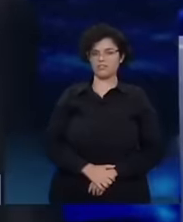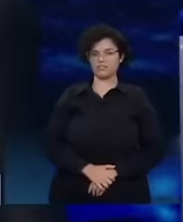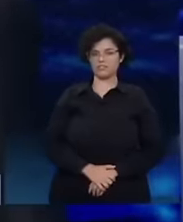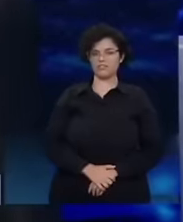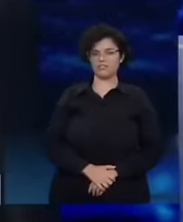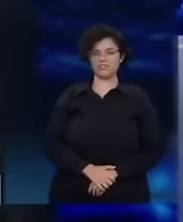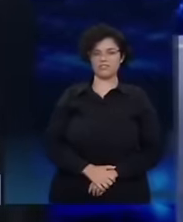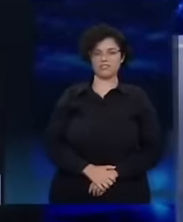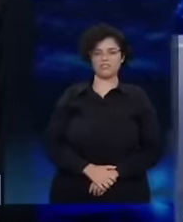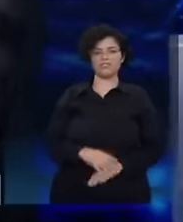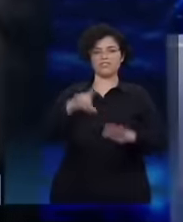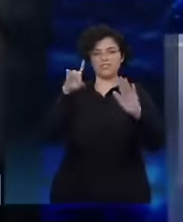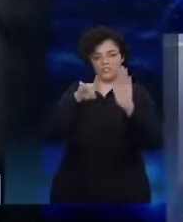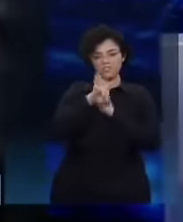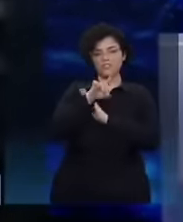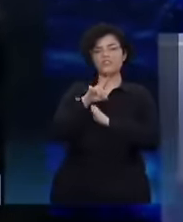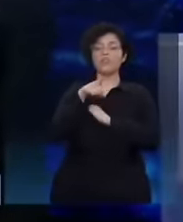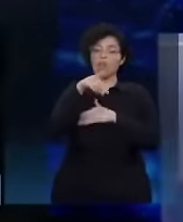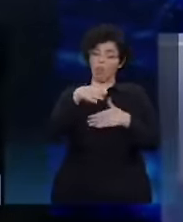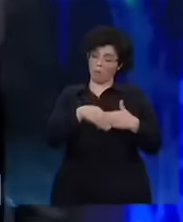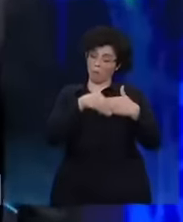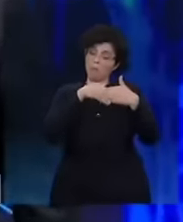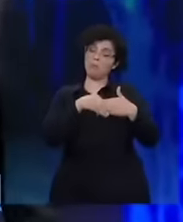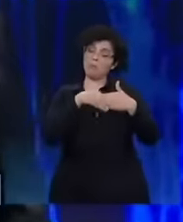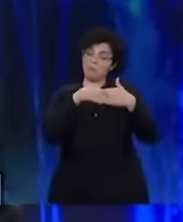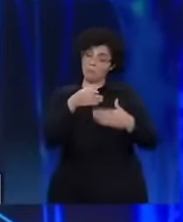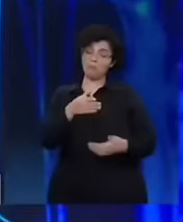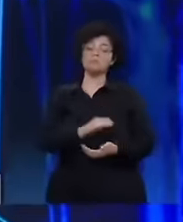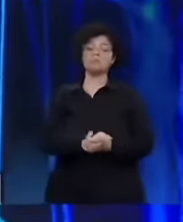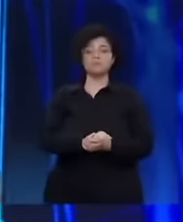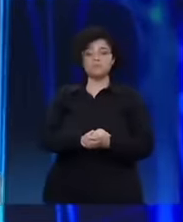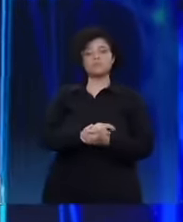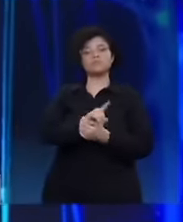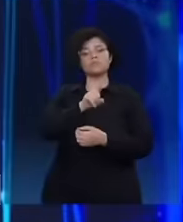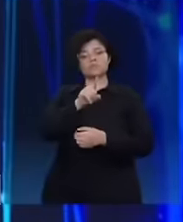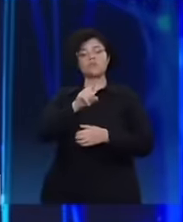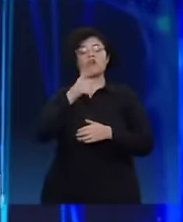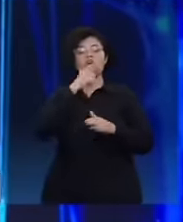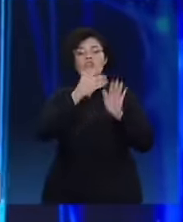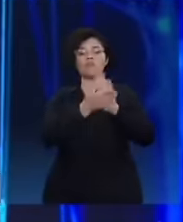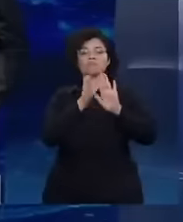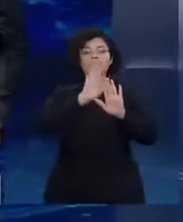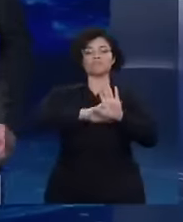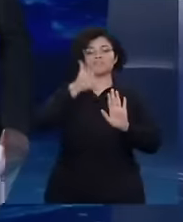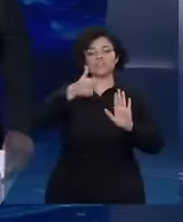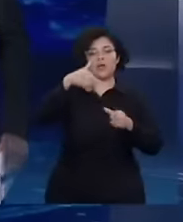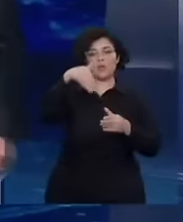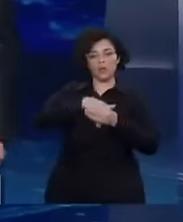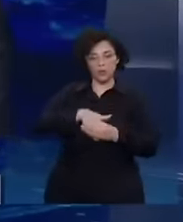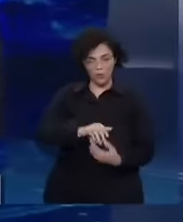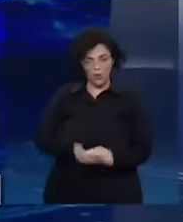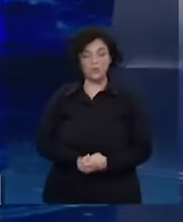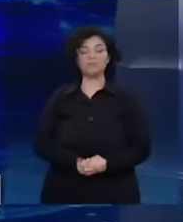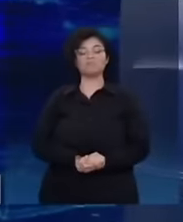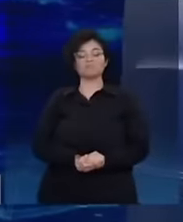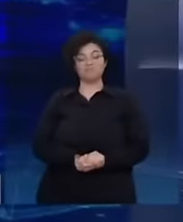seu amigo Ortega? Faz a pergunta. É, ele te cumprimentou quando tu foi para o segundo turno aqui. Faz a pergunta. Ele lá